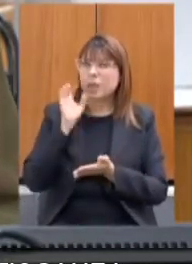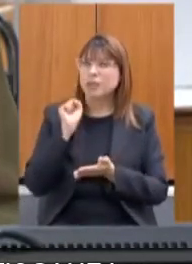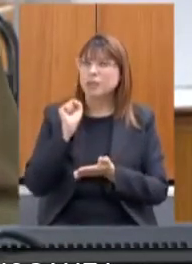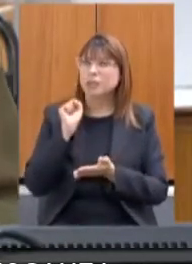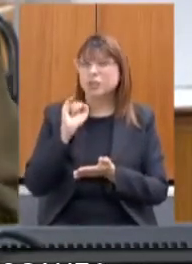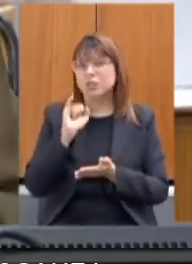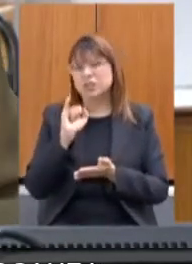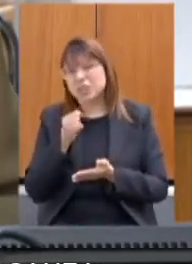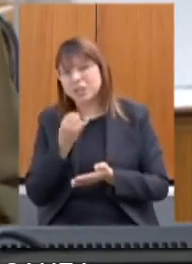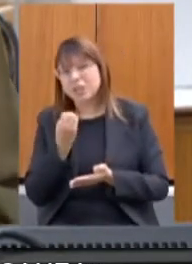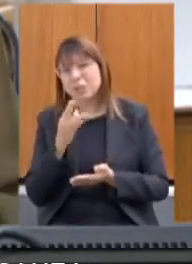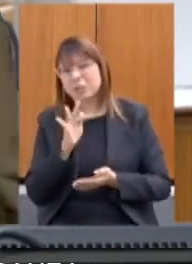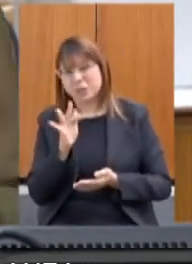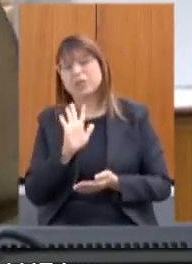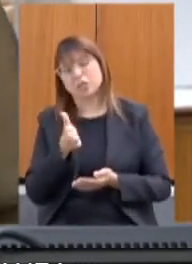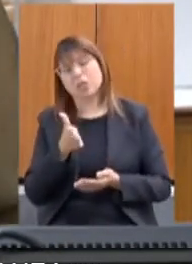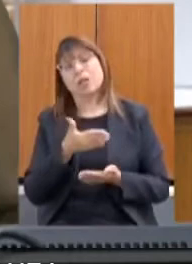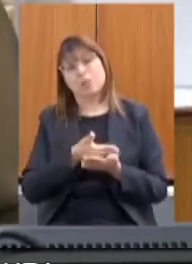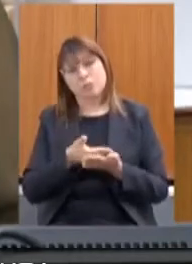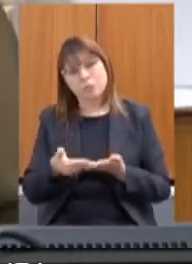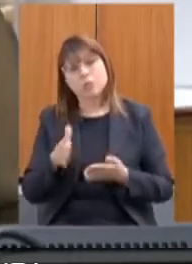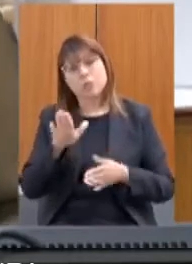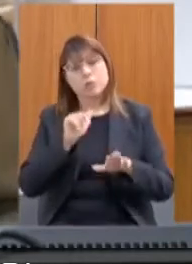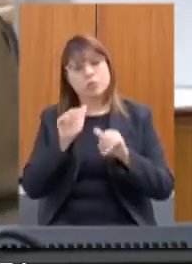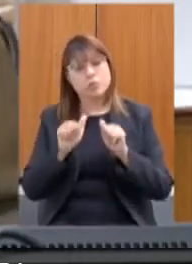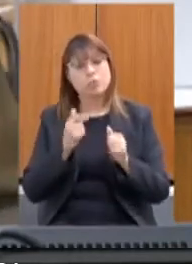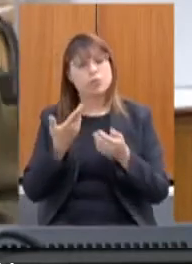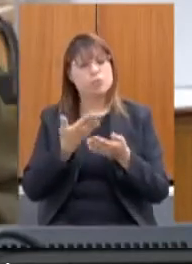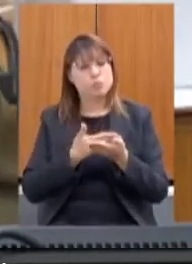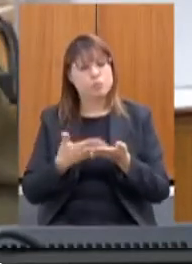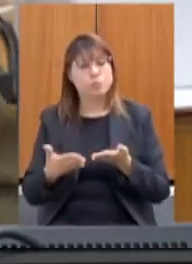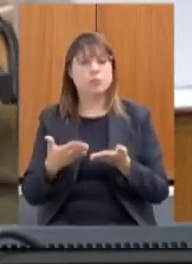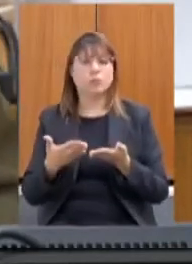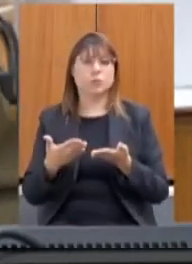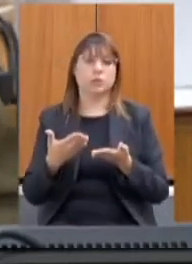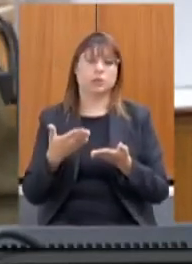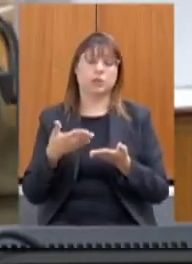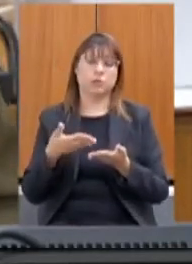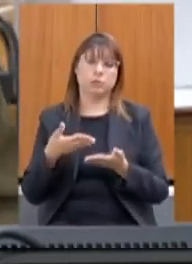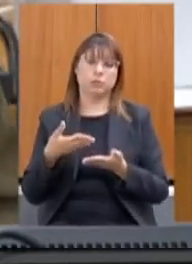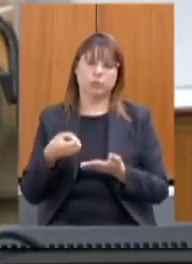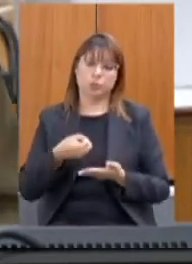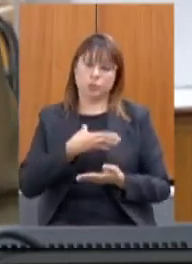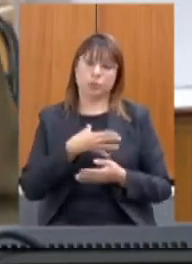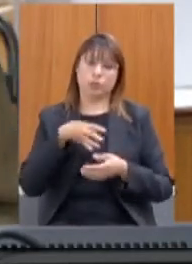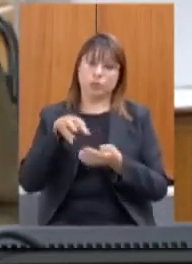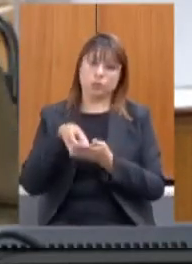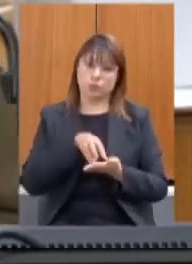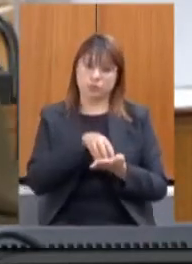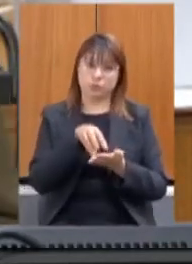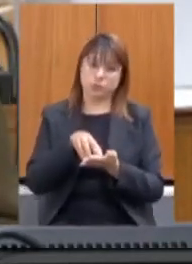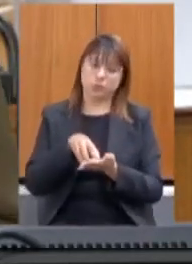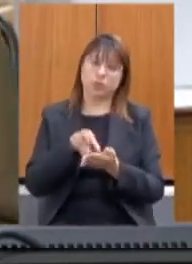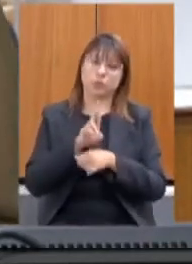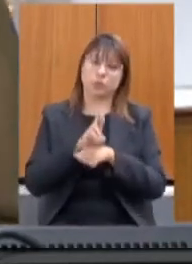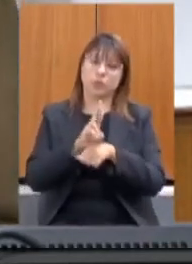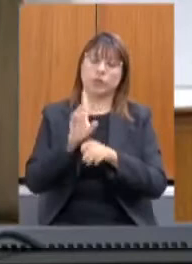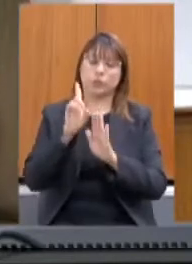janeiro ou fevereiro, nós devemos estar fazendo um novo chamamento público para os novos centros de referência em direitos humanos.